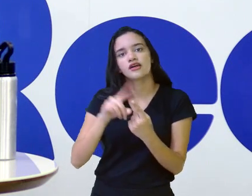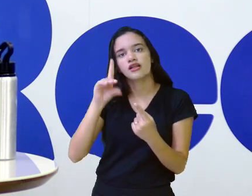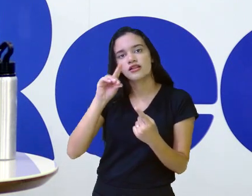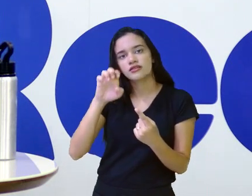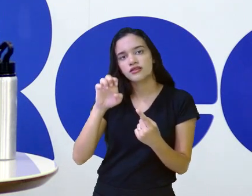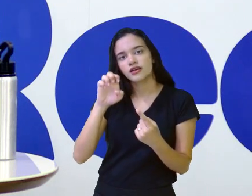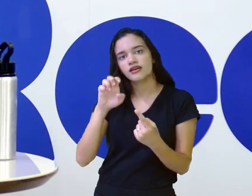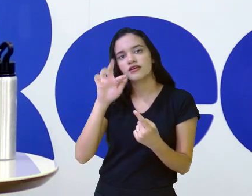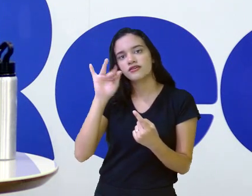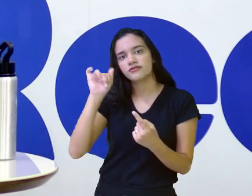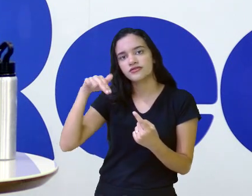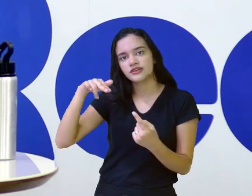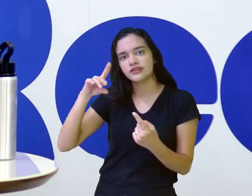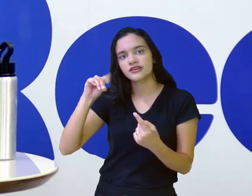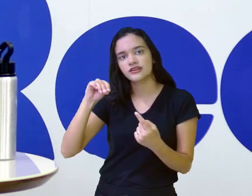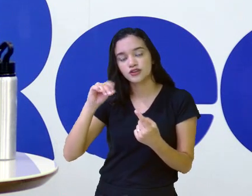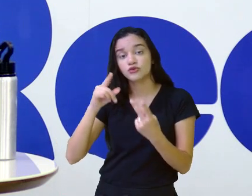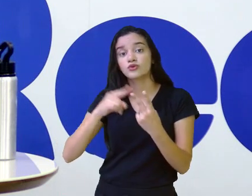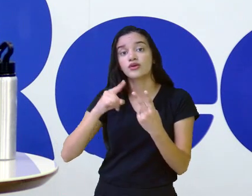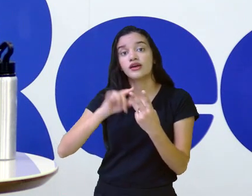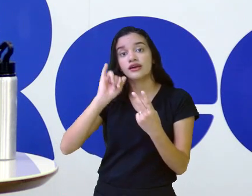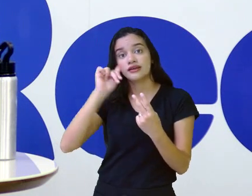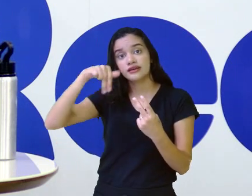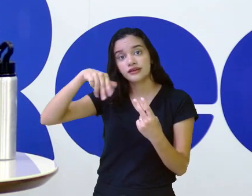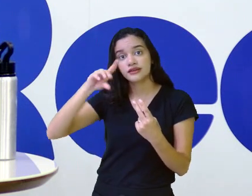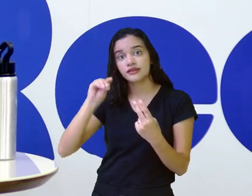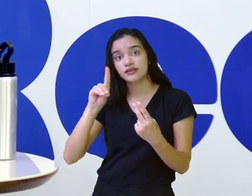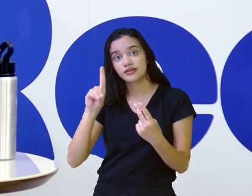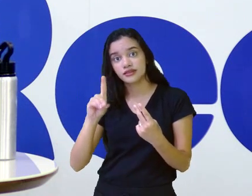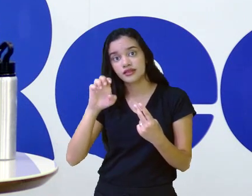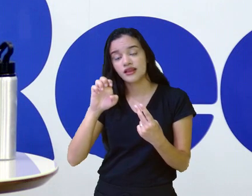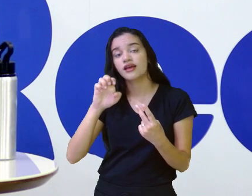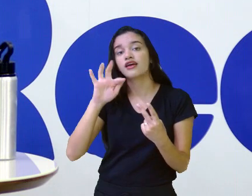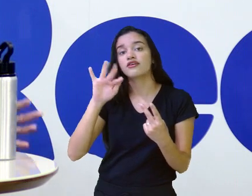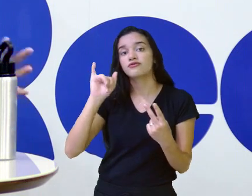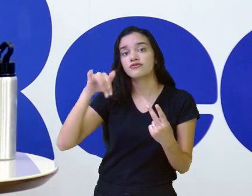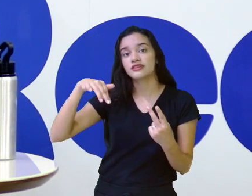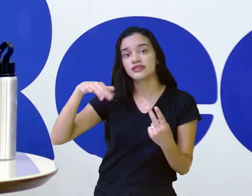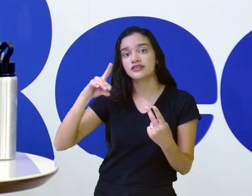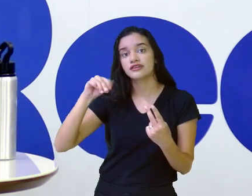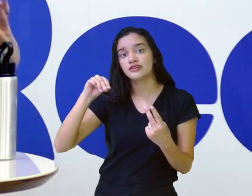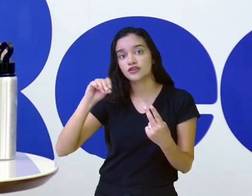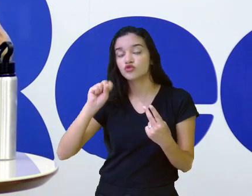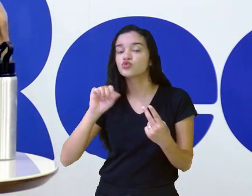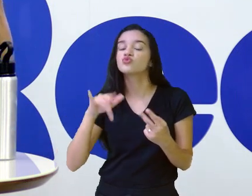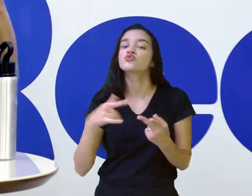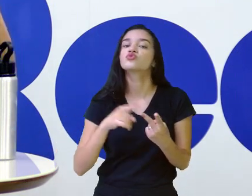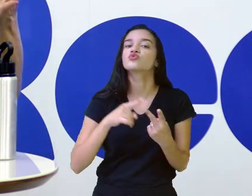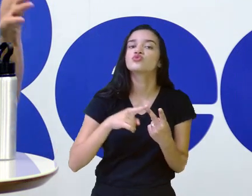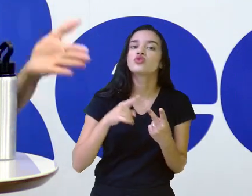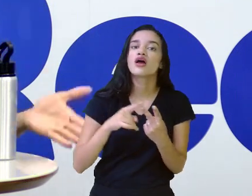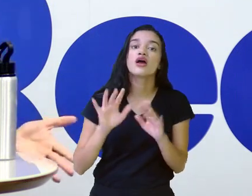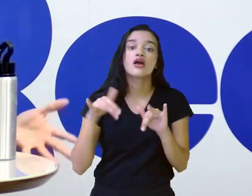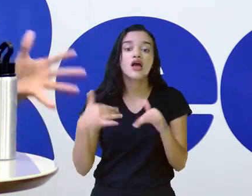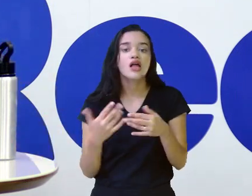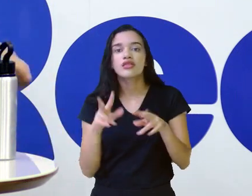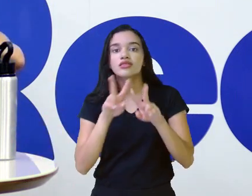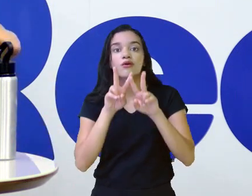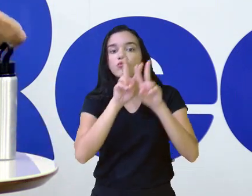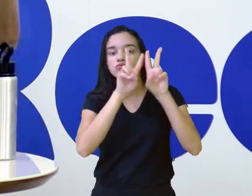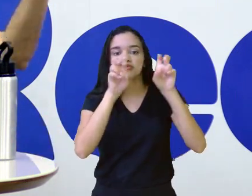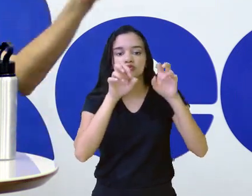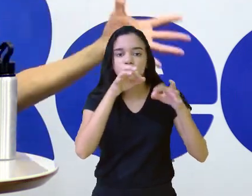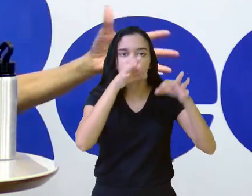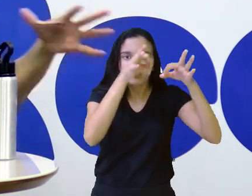né? Nos artigos indefinidos, como a professora, ele falou, os artigos indefinidos não definem aquilo que você realmente quer.